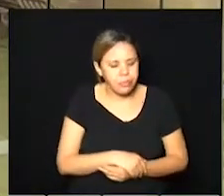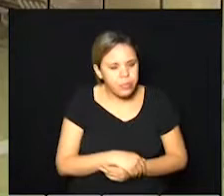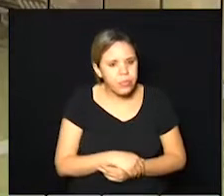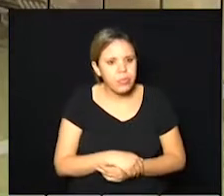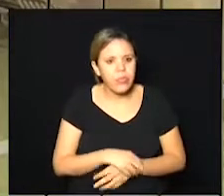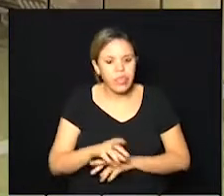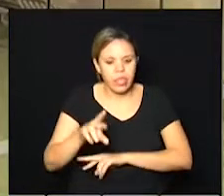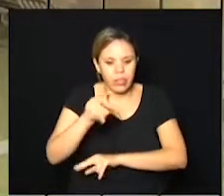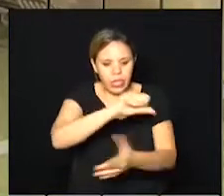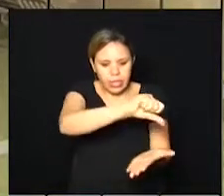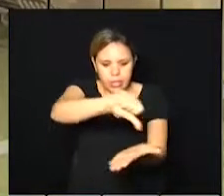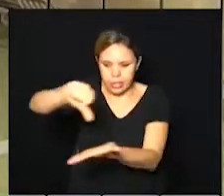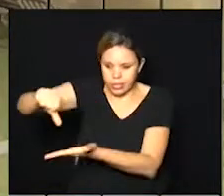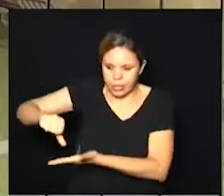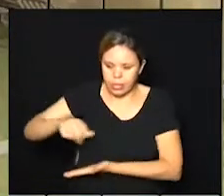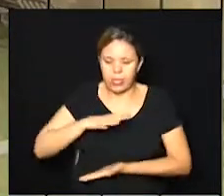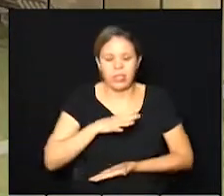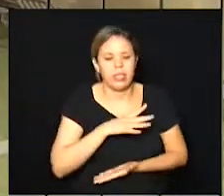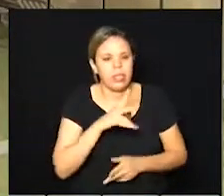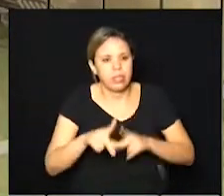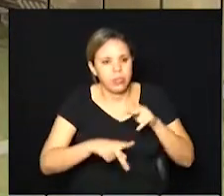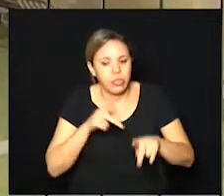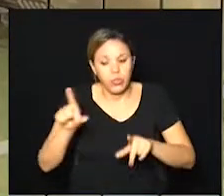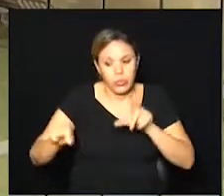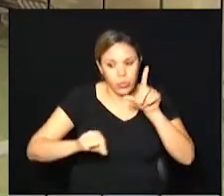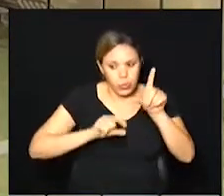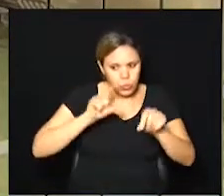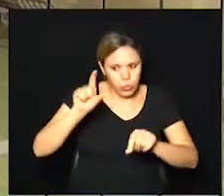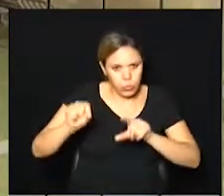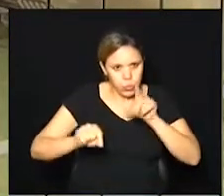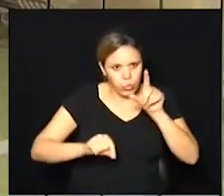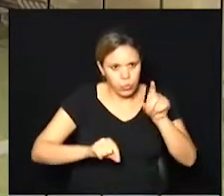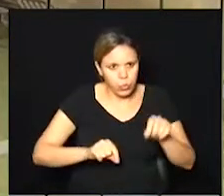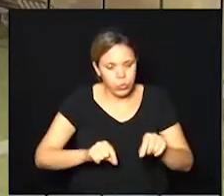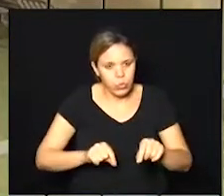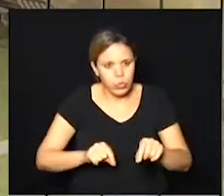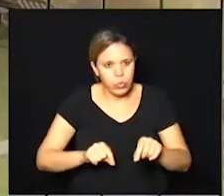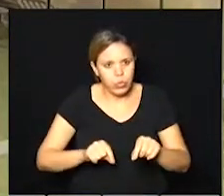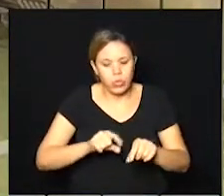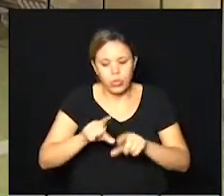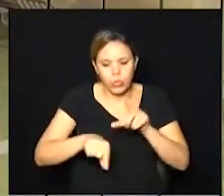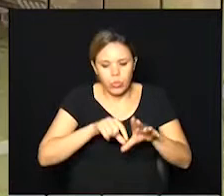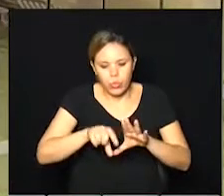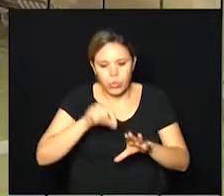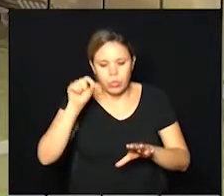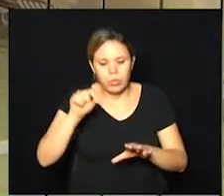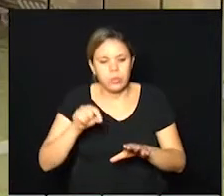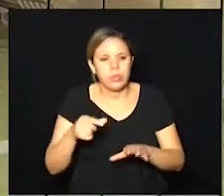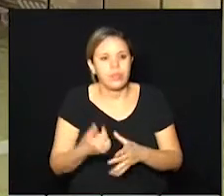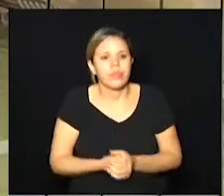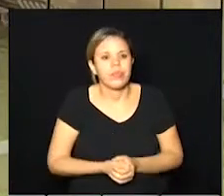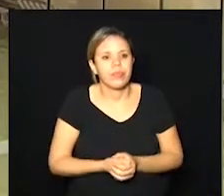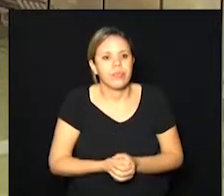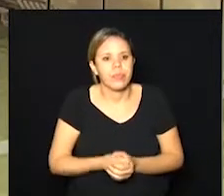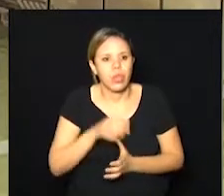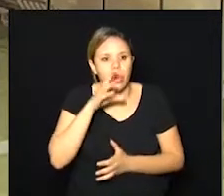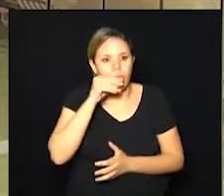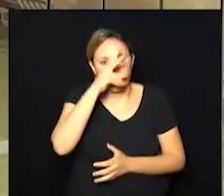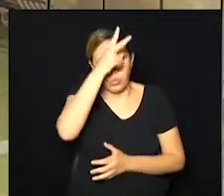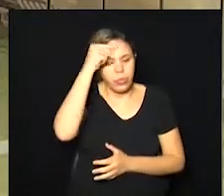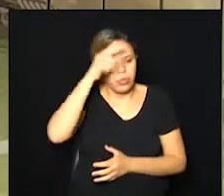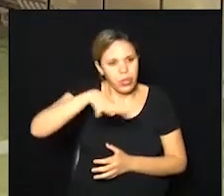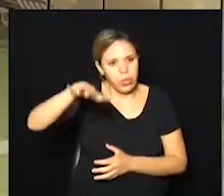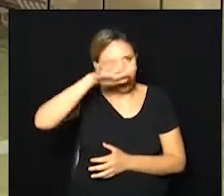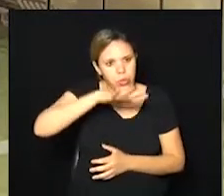em diferentes regiões da cidade. As pessoas foram escolhidas por meio de sorteio e os servidores da prefeitura